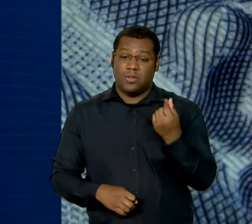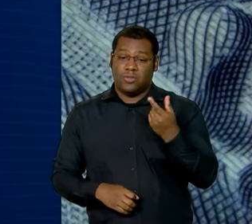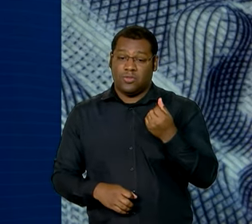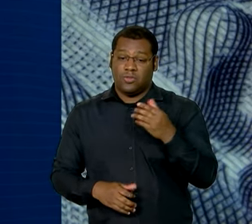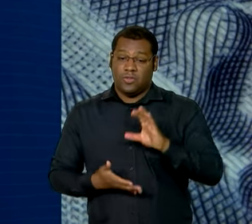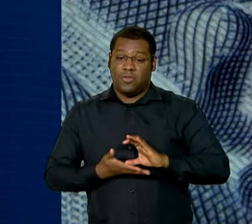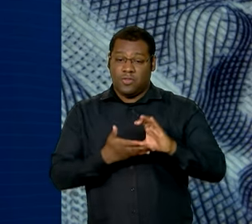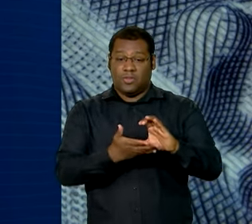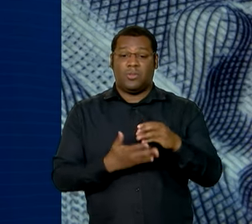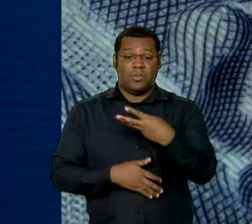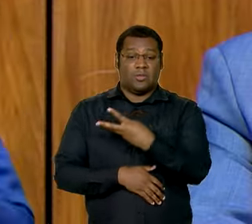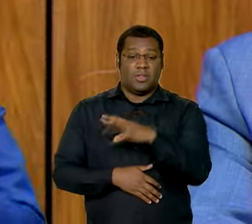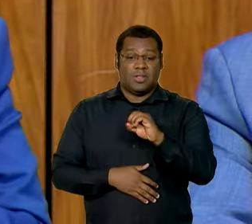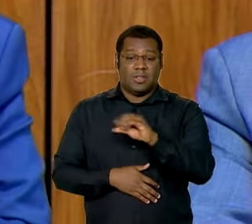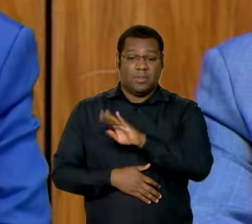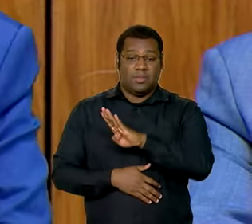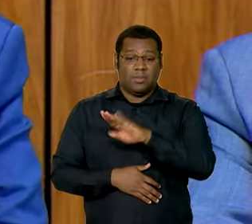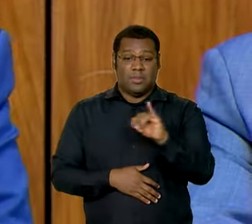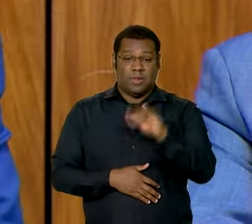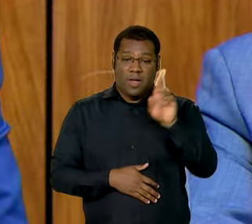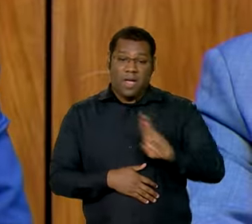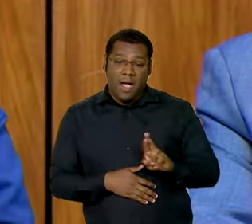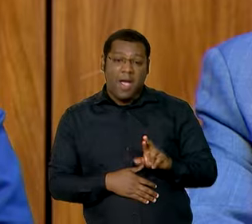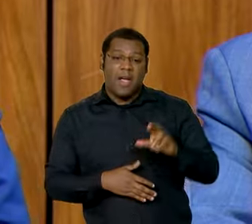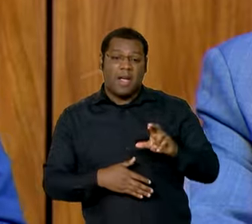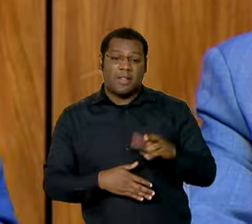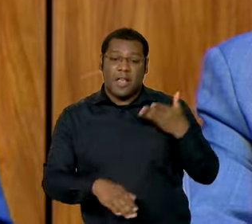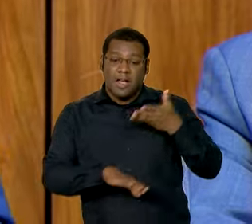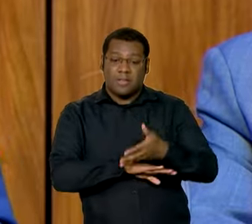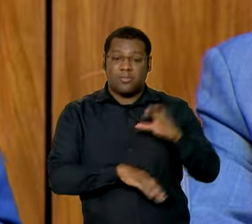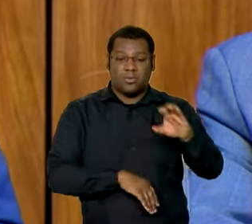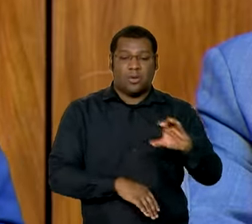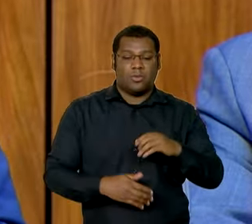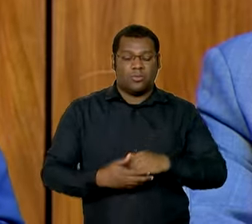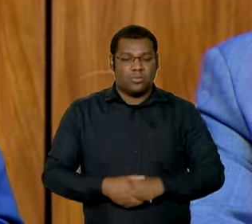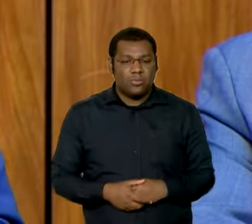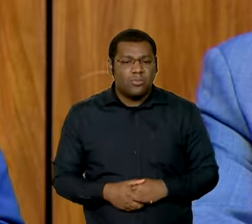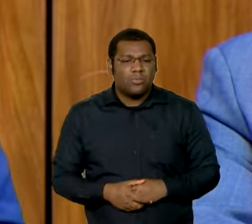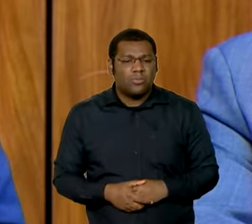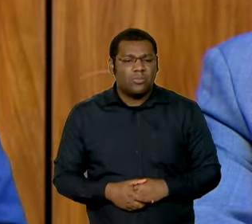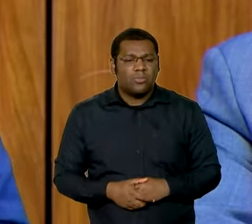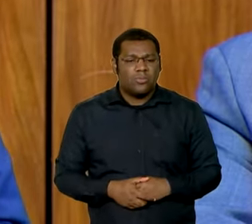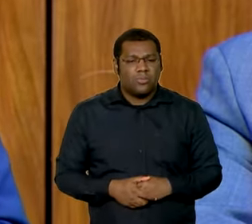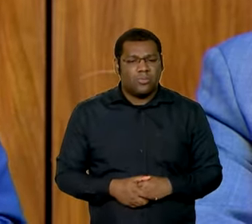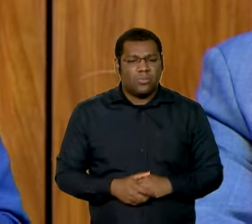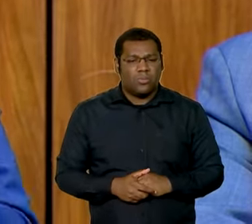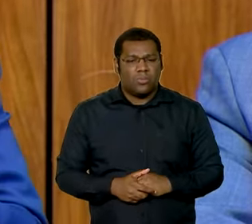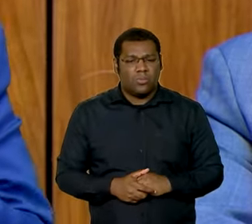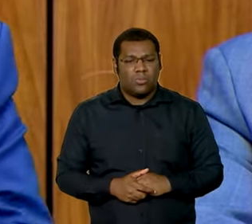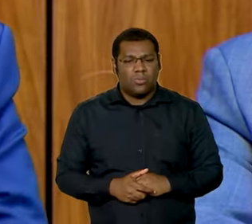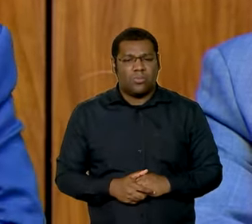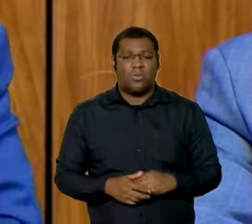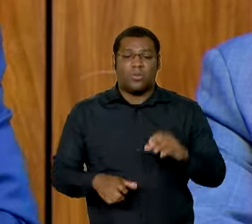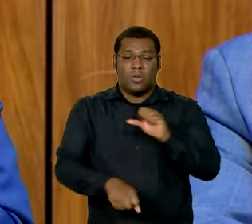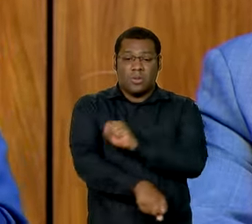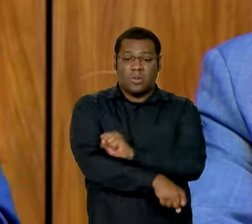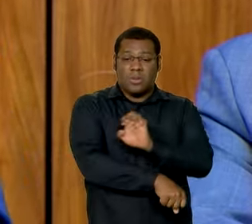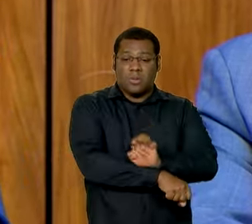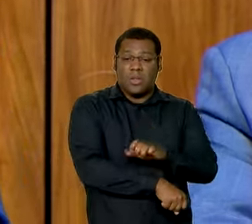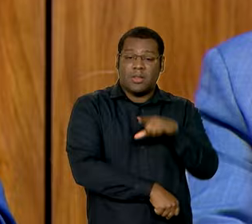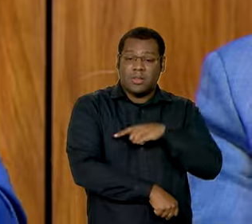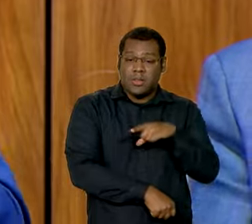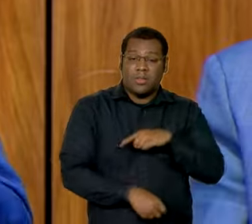reais em crédito. Como é que nós vamos operar isso? Nós vamos fazer um crédito assistido. O Sebrae tem uma